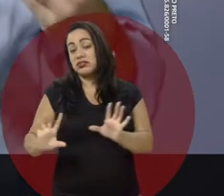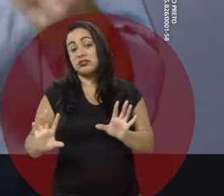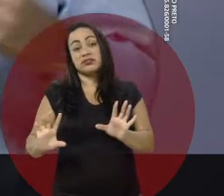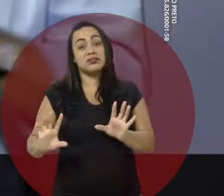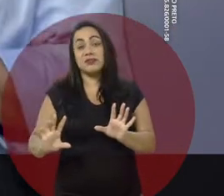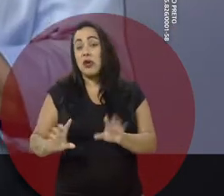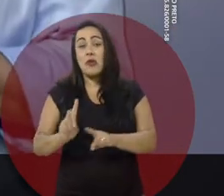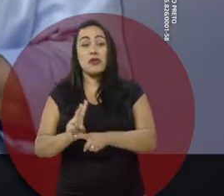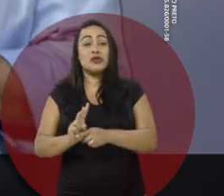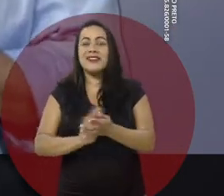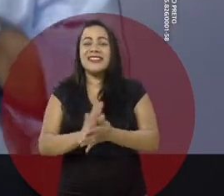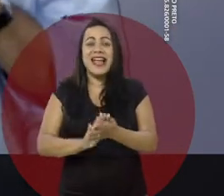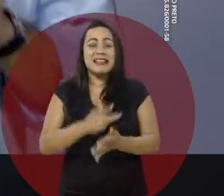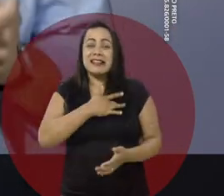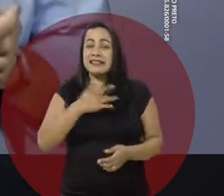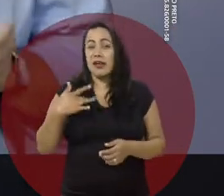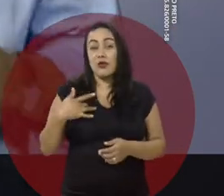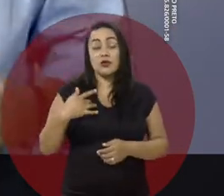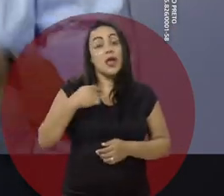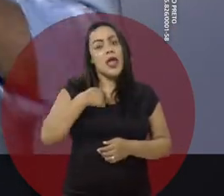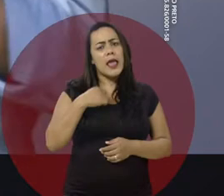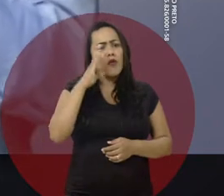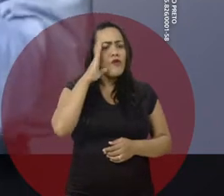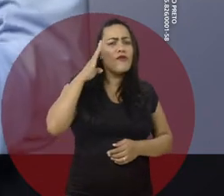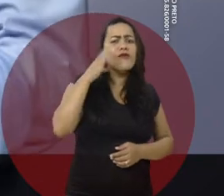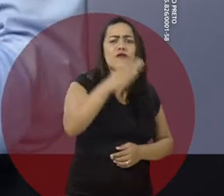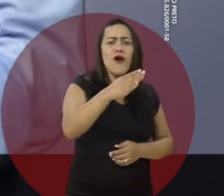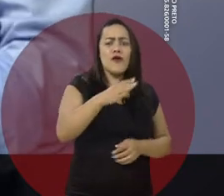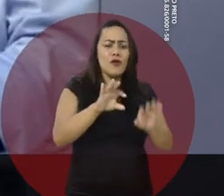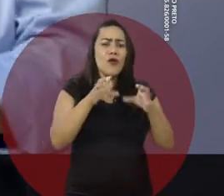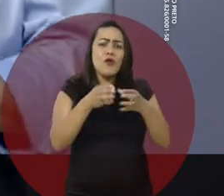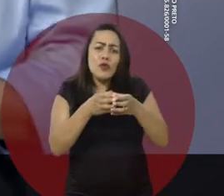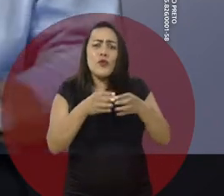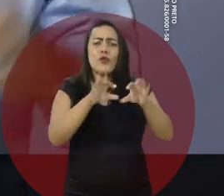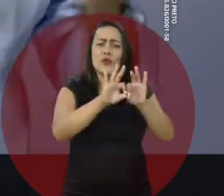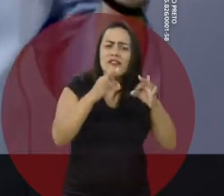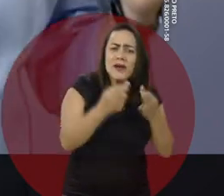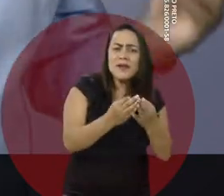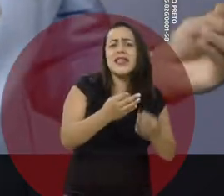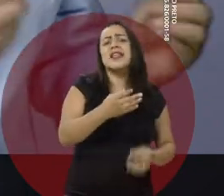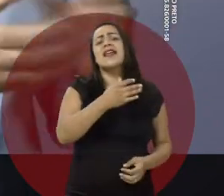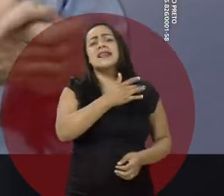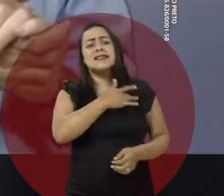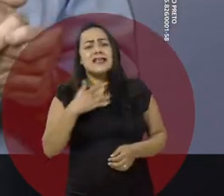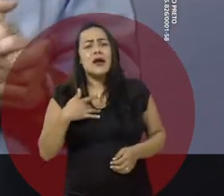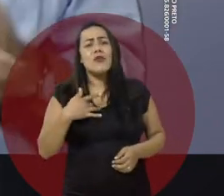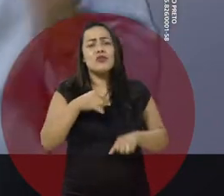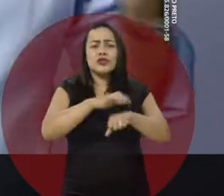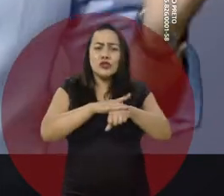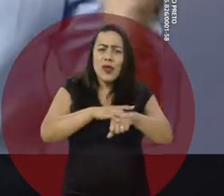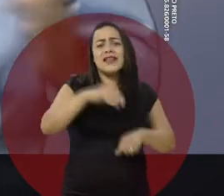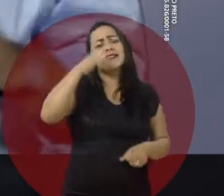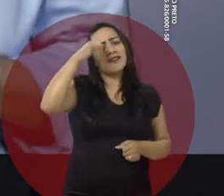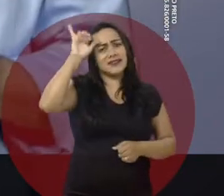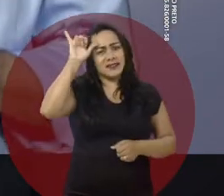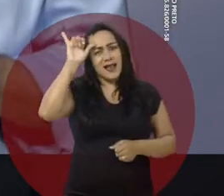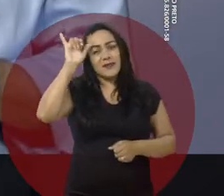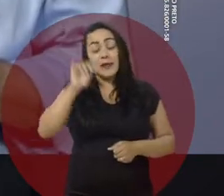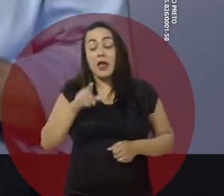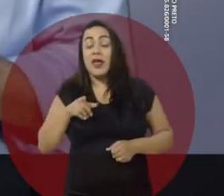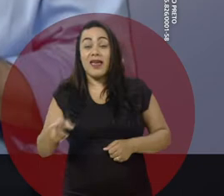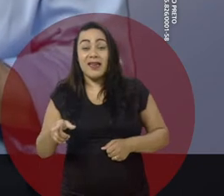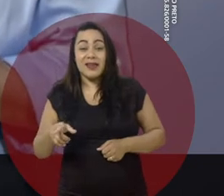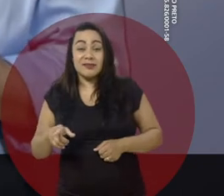saúde, o centro do meu programa é a atenção básica. São as equipes de saúde da família, a prevenção de doenças. Enquanto ele